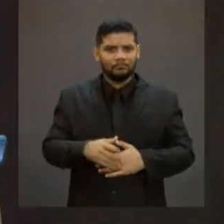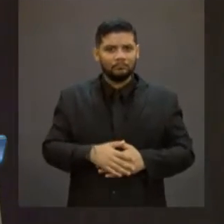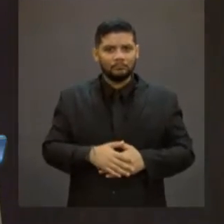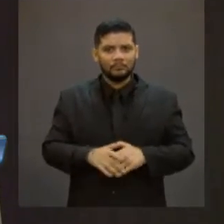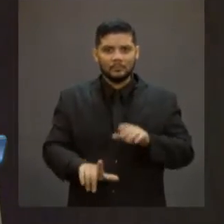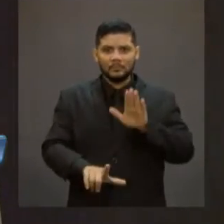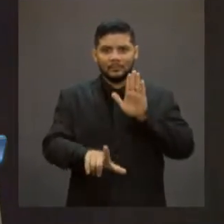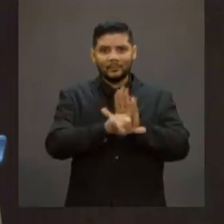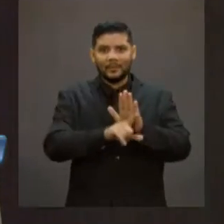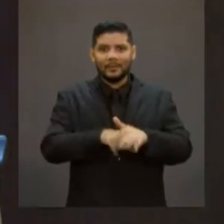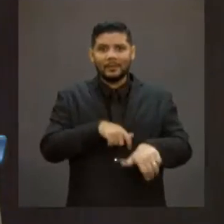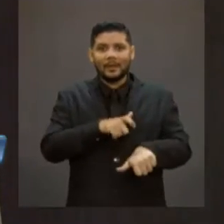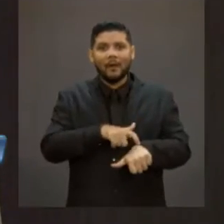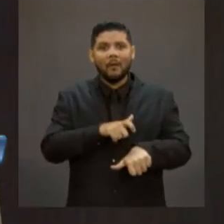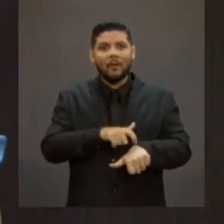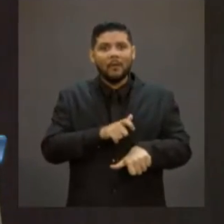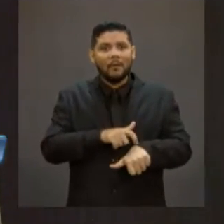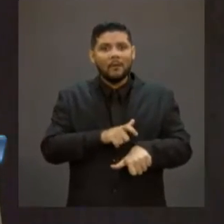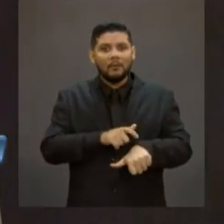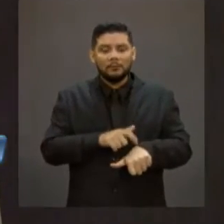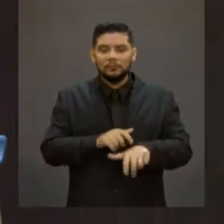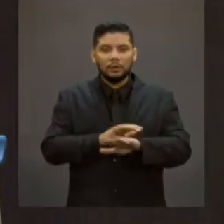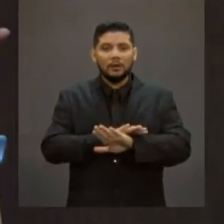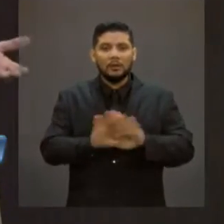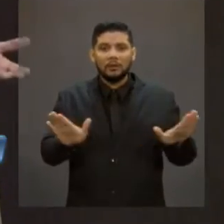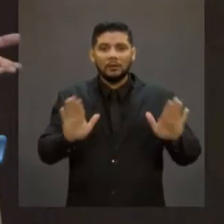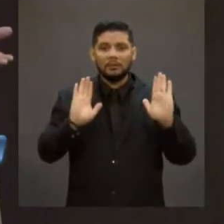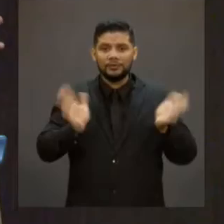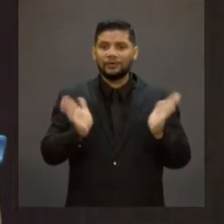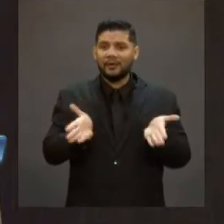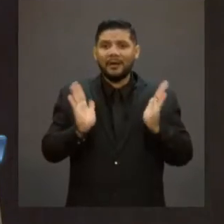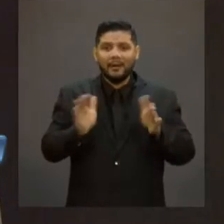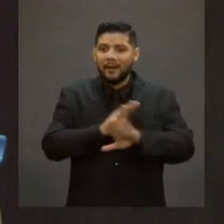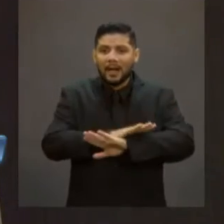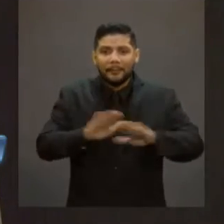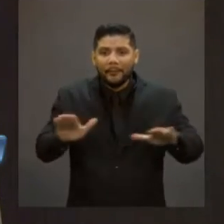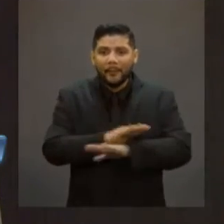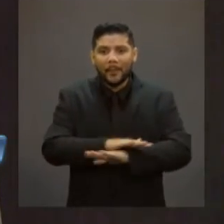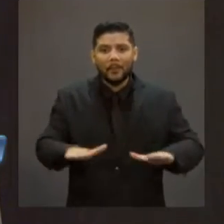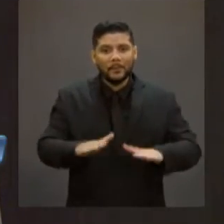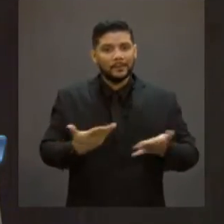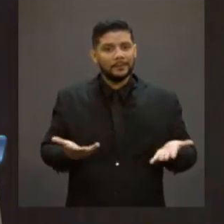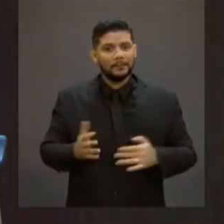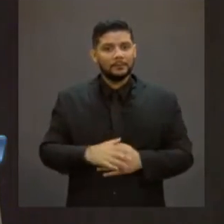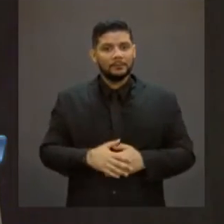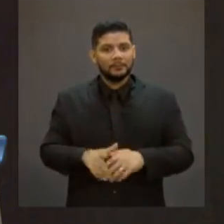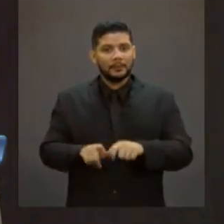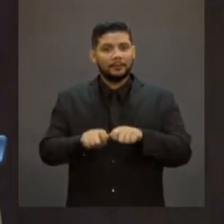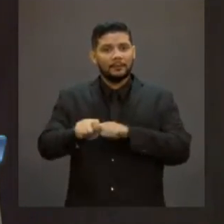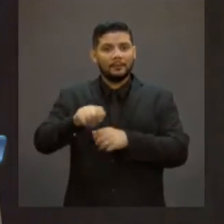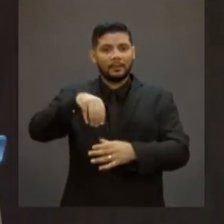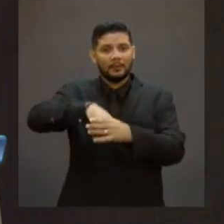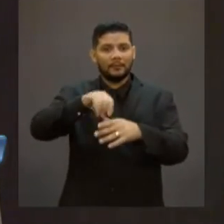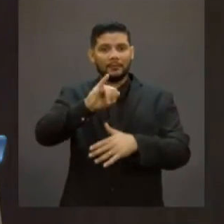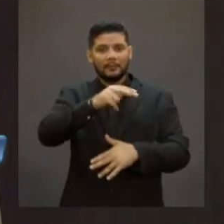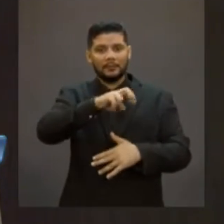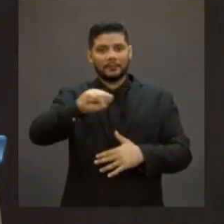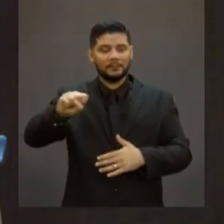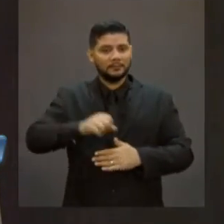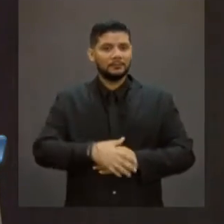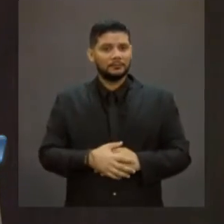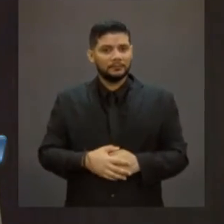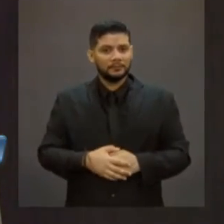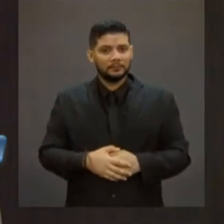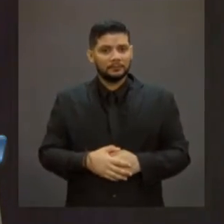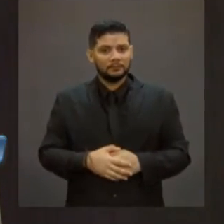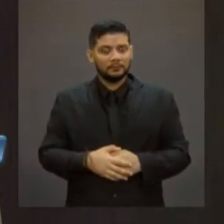imediato, a medida provisória já extinguiu o serviço social previdenciário, o serviço social do INSS. Portanto,